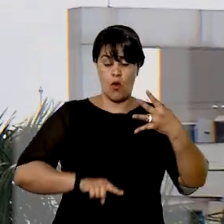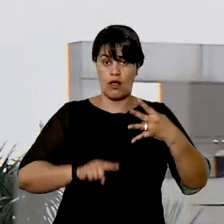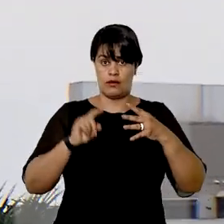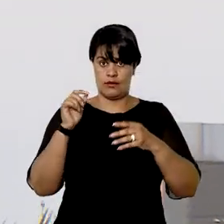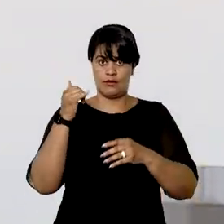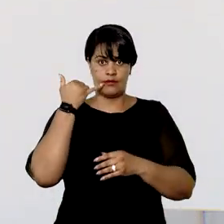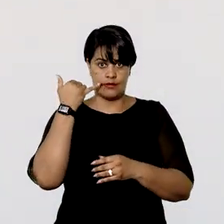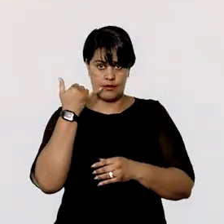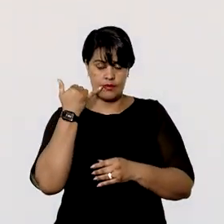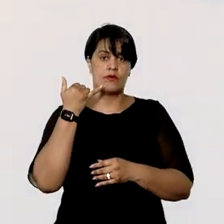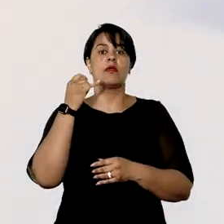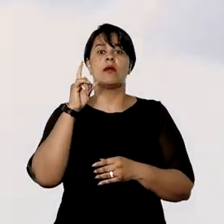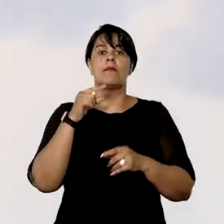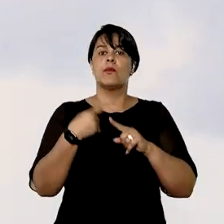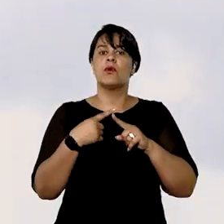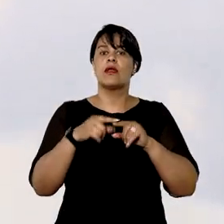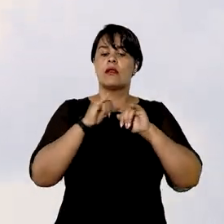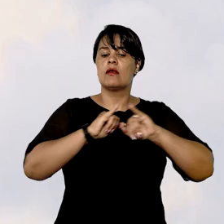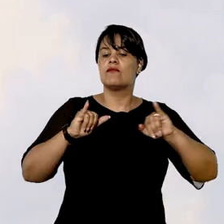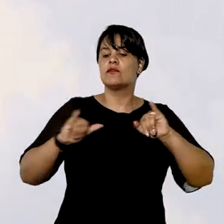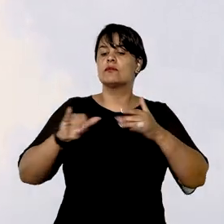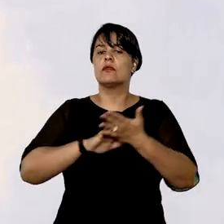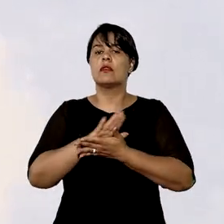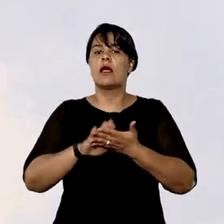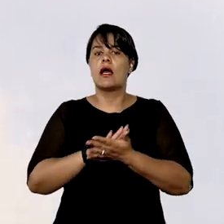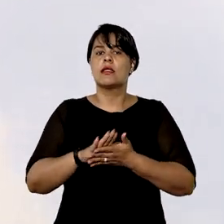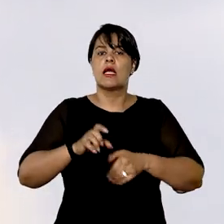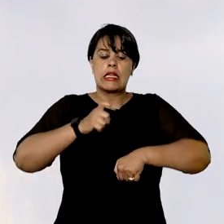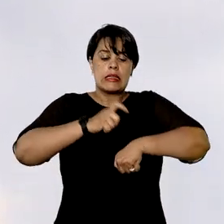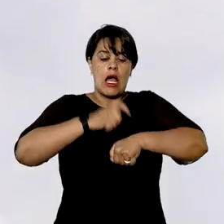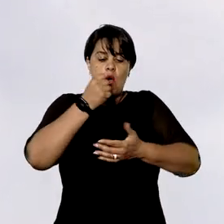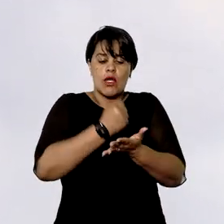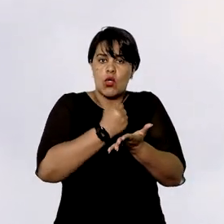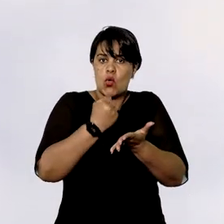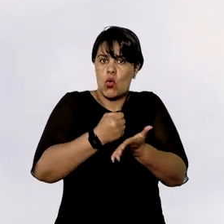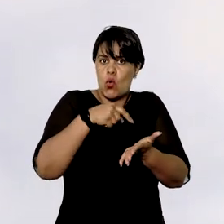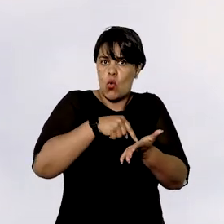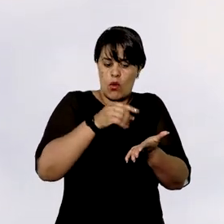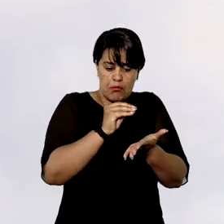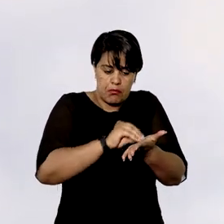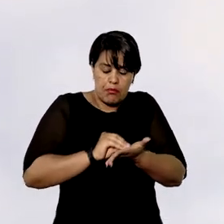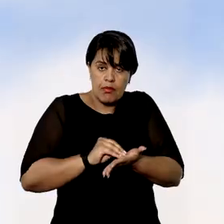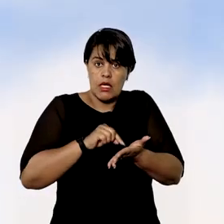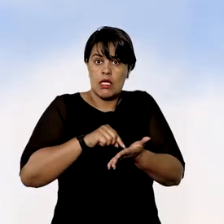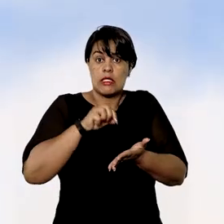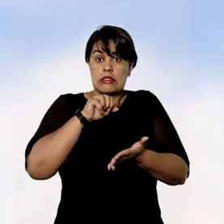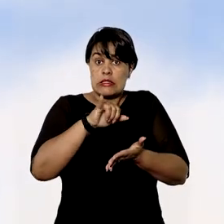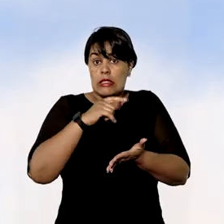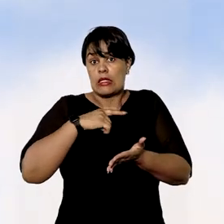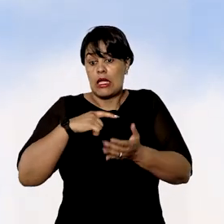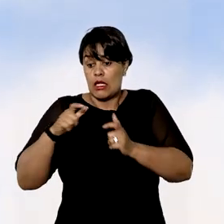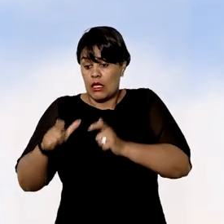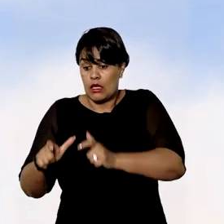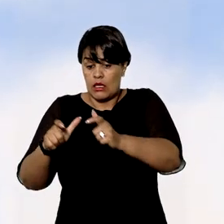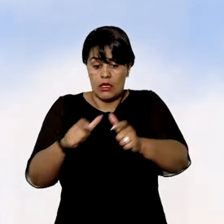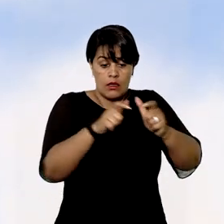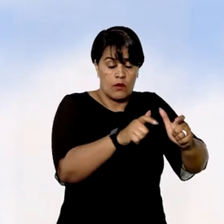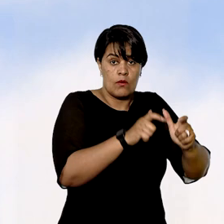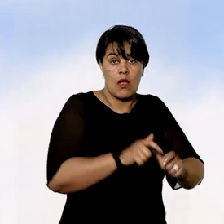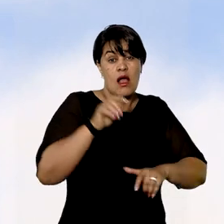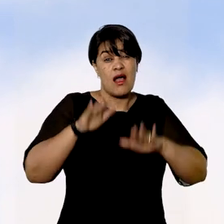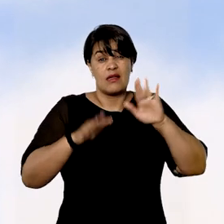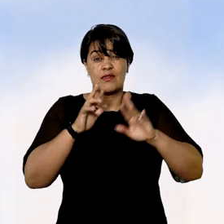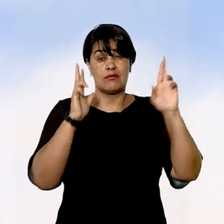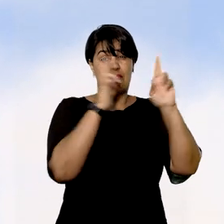elas não teriam cumprido o dever de informar os consumidores no momento da contratação do serviço sobre a existência de áreas